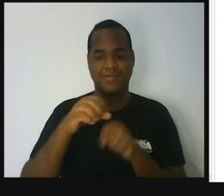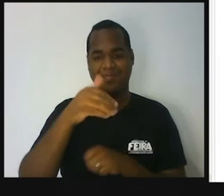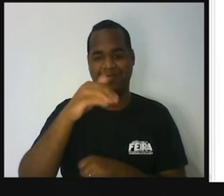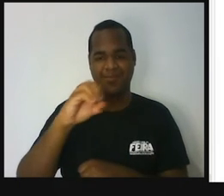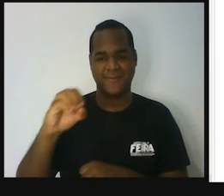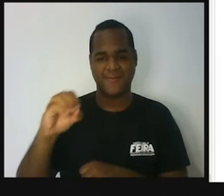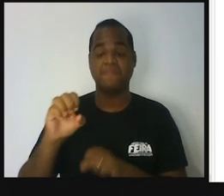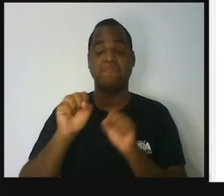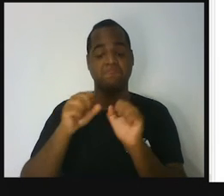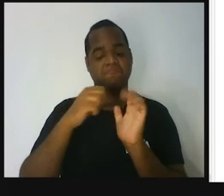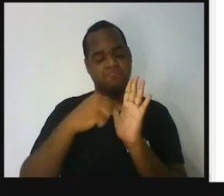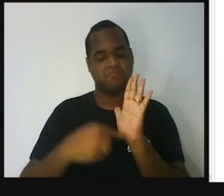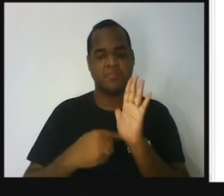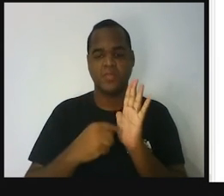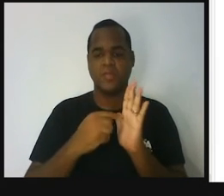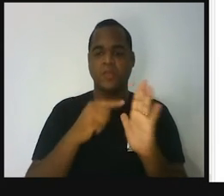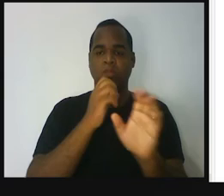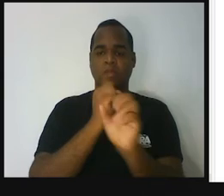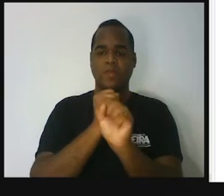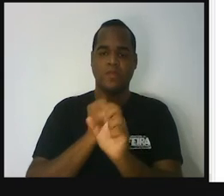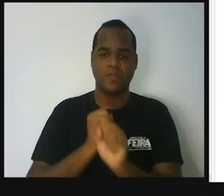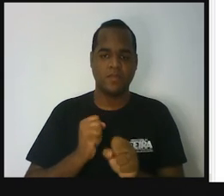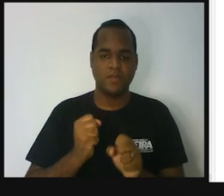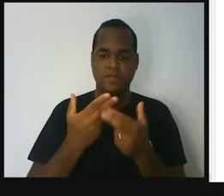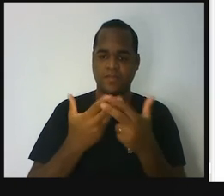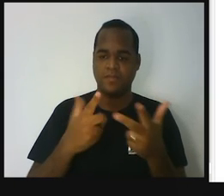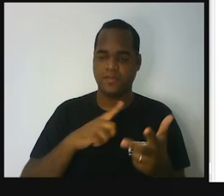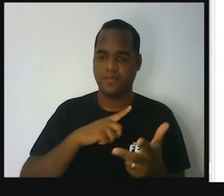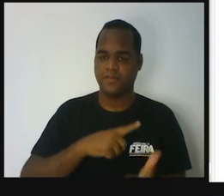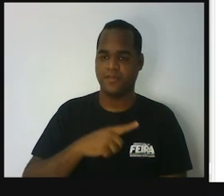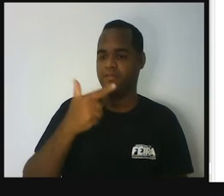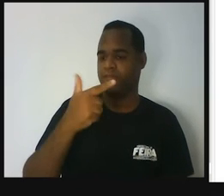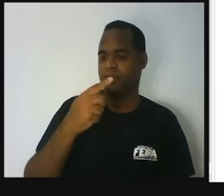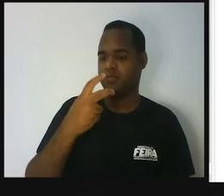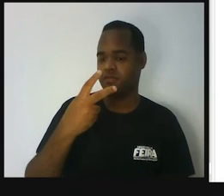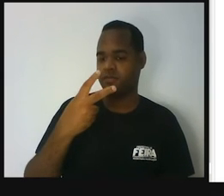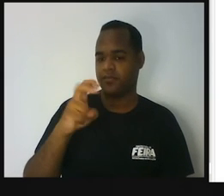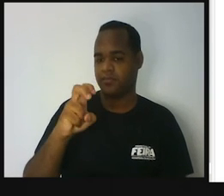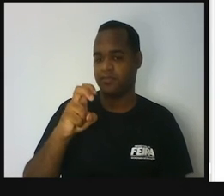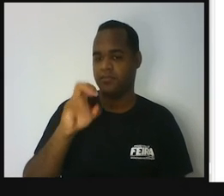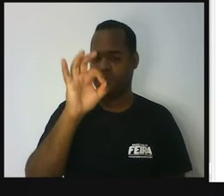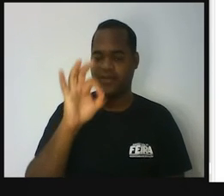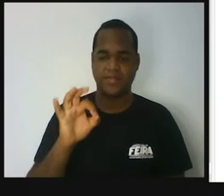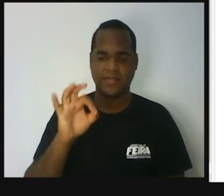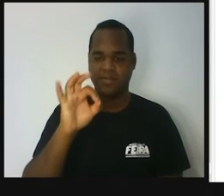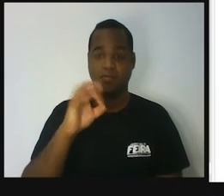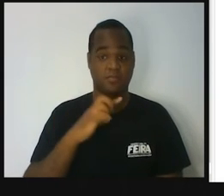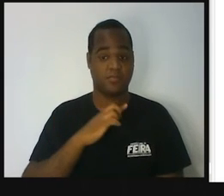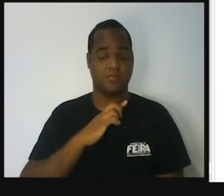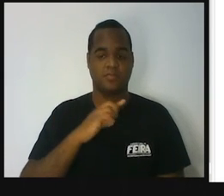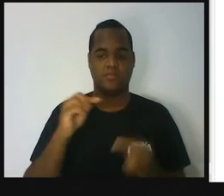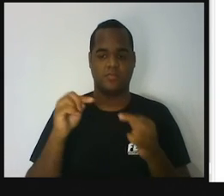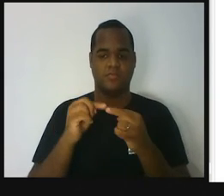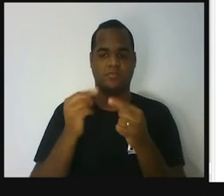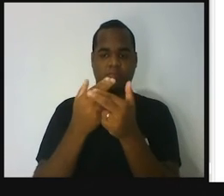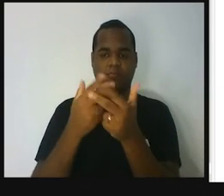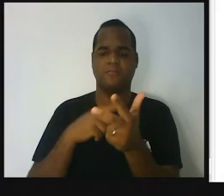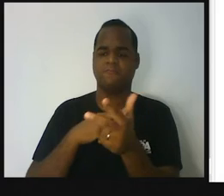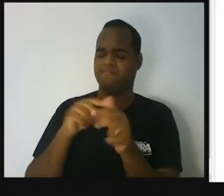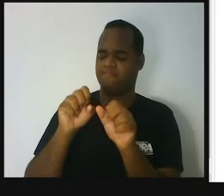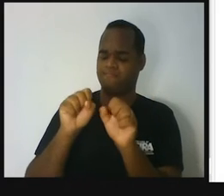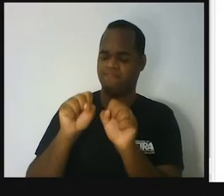a gente vai encontrar 25%. Então, na forma de porcentagem, qual é a